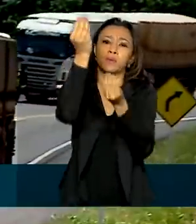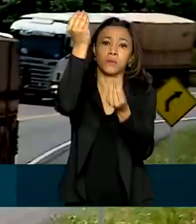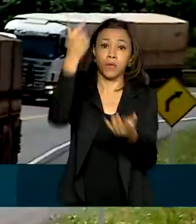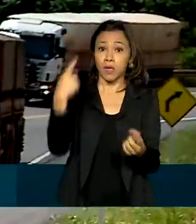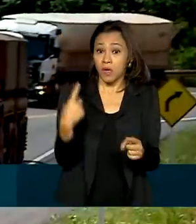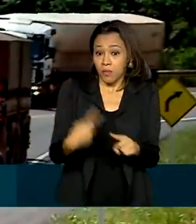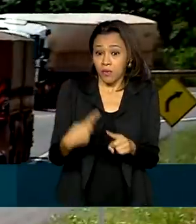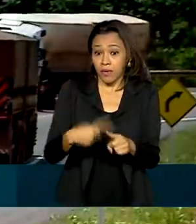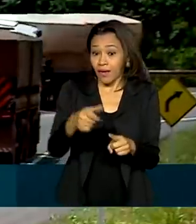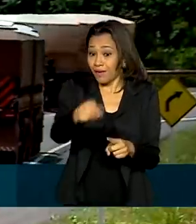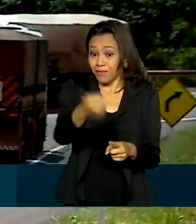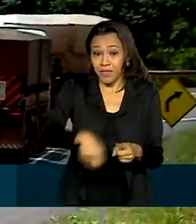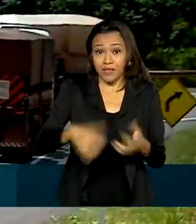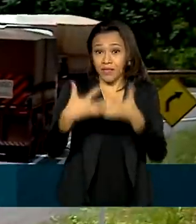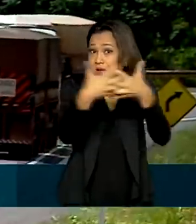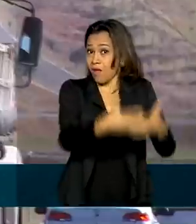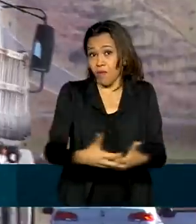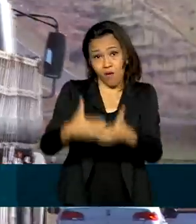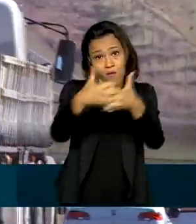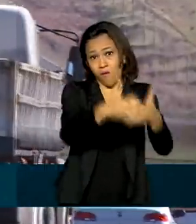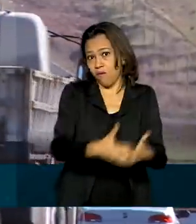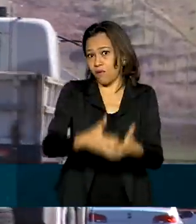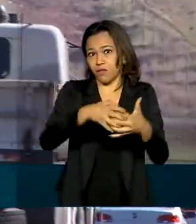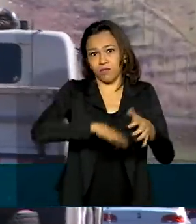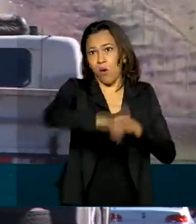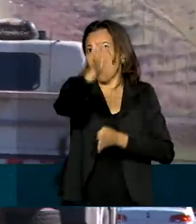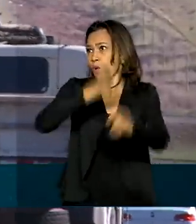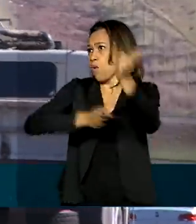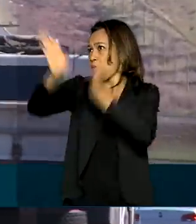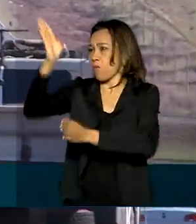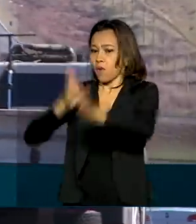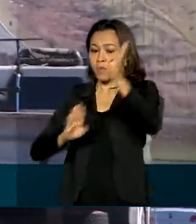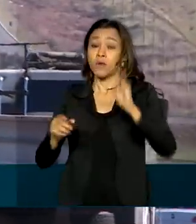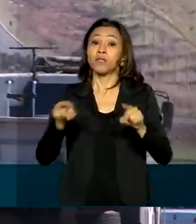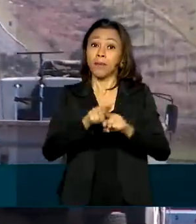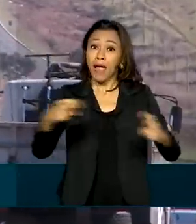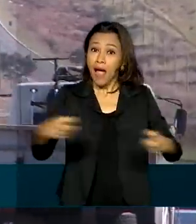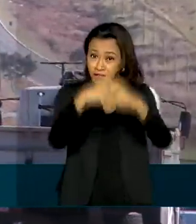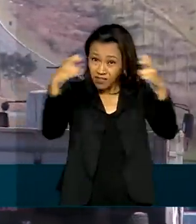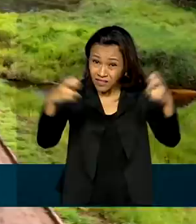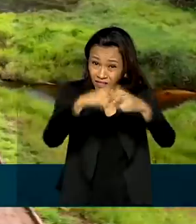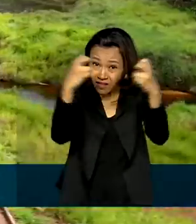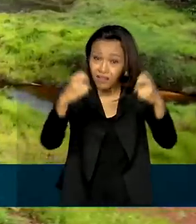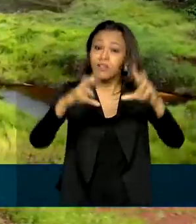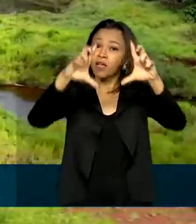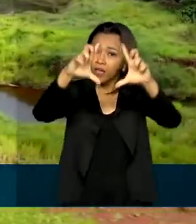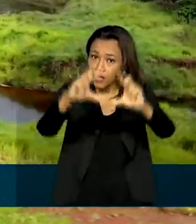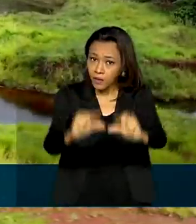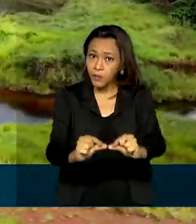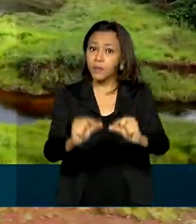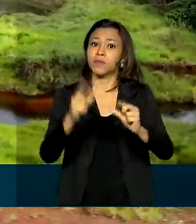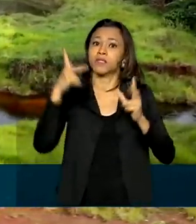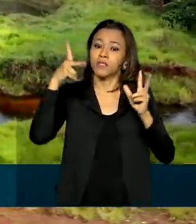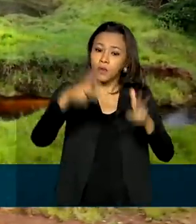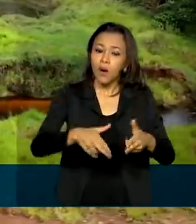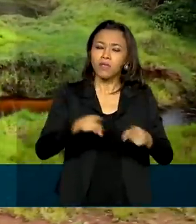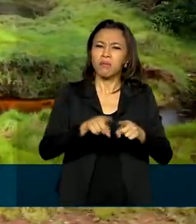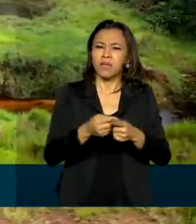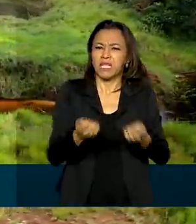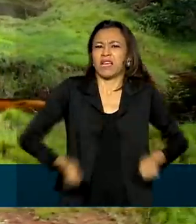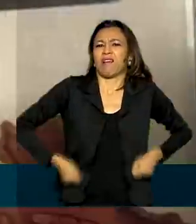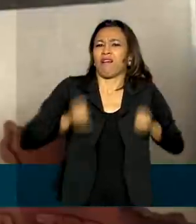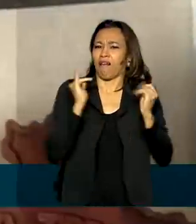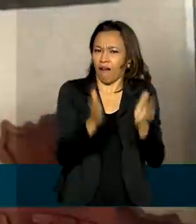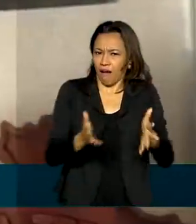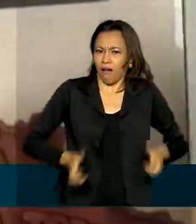deixa de ser feito por caminhões nas estradas. O número de acidentes nas rodovias também deve cair, assim como os custos para transporte